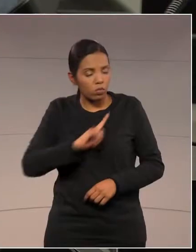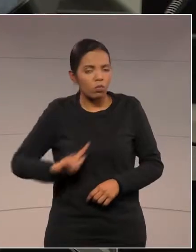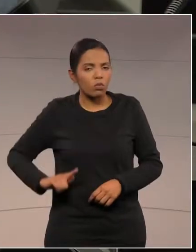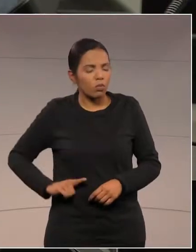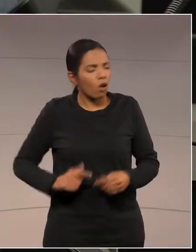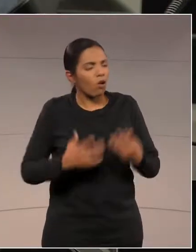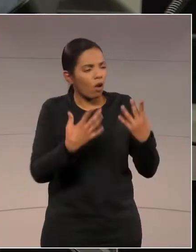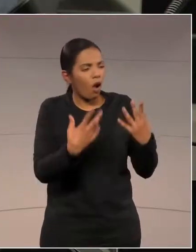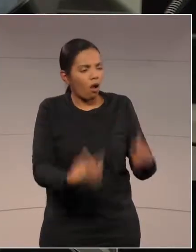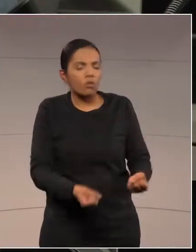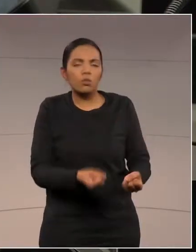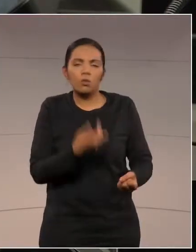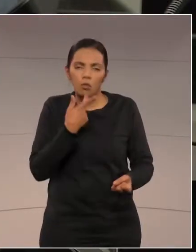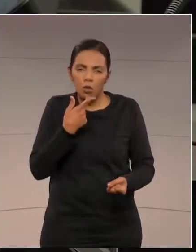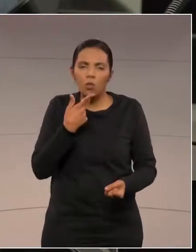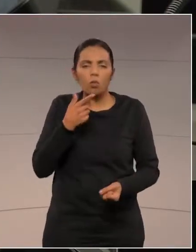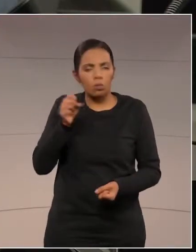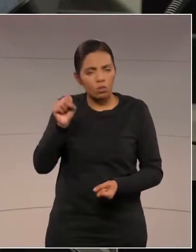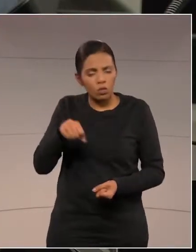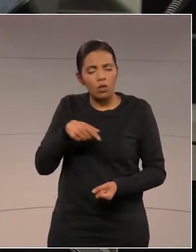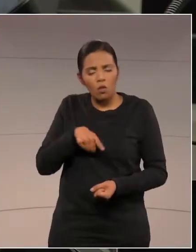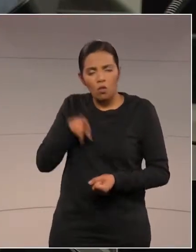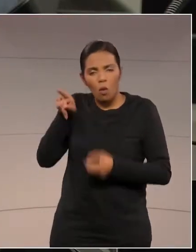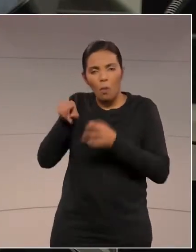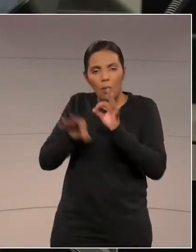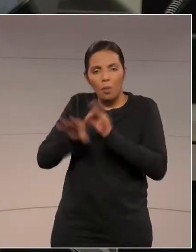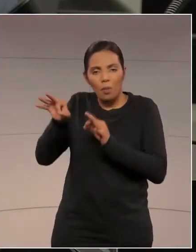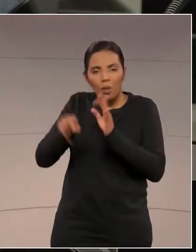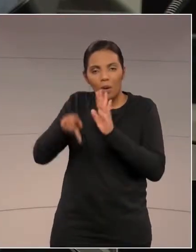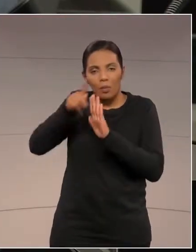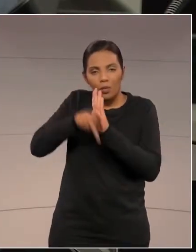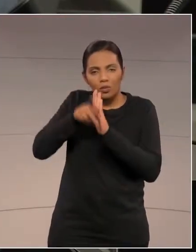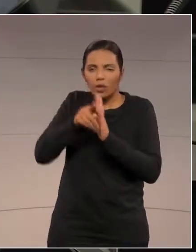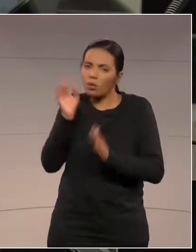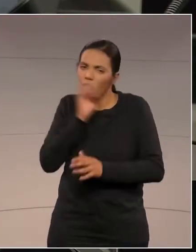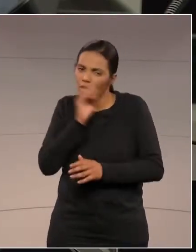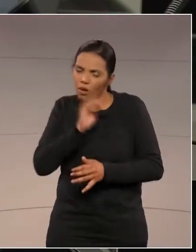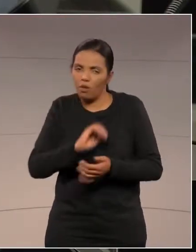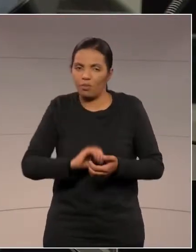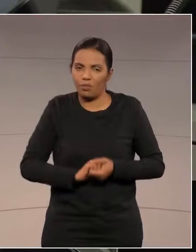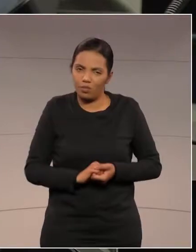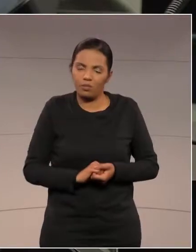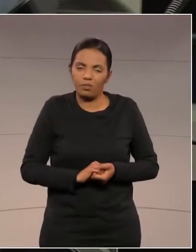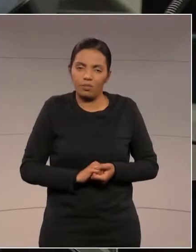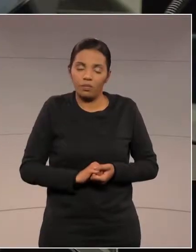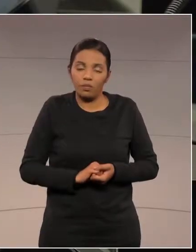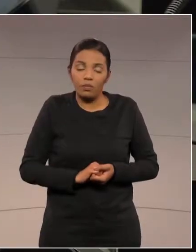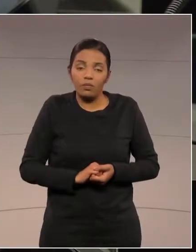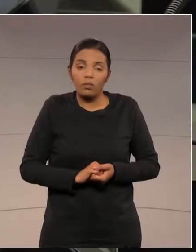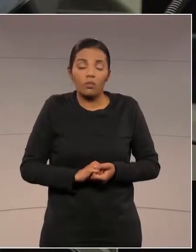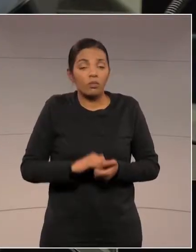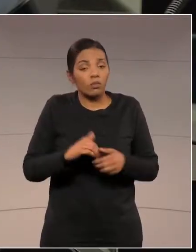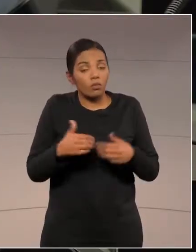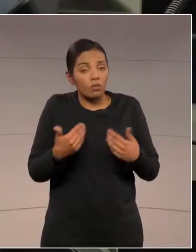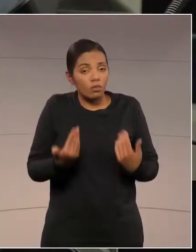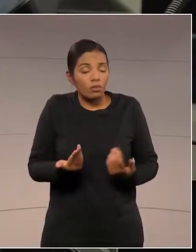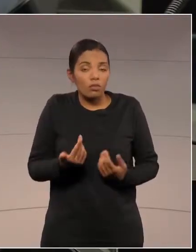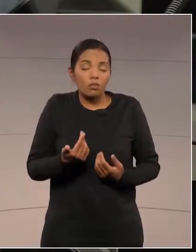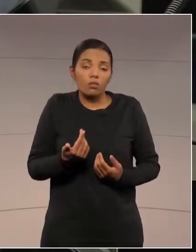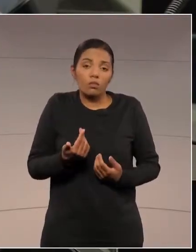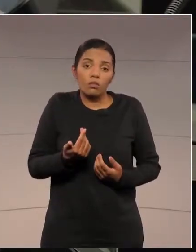providenciada o projeto imediatamente. Então, é algo que